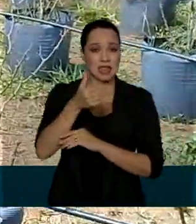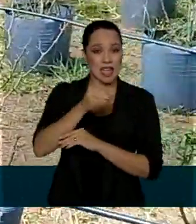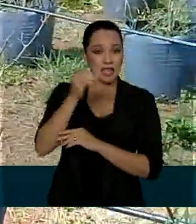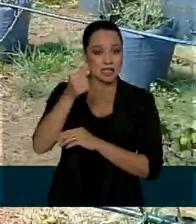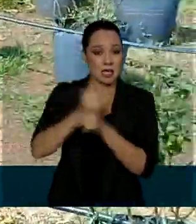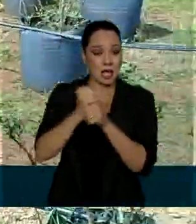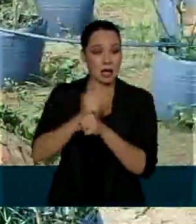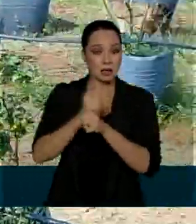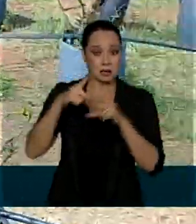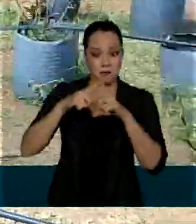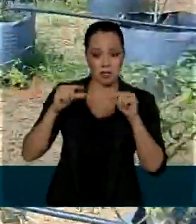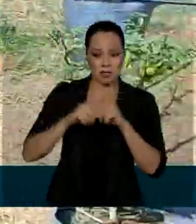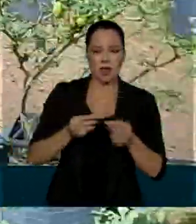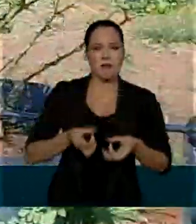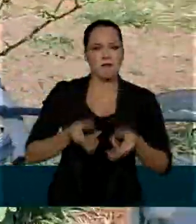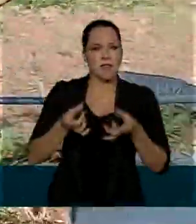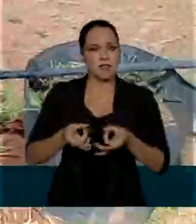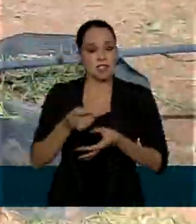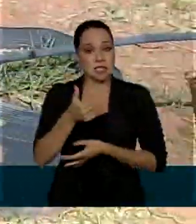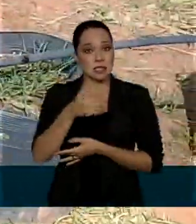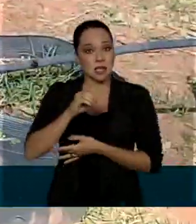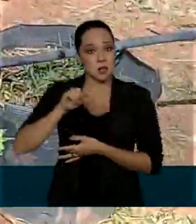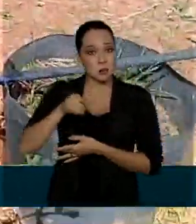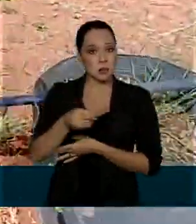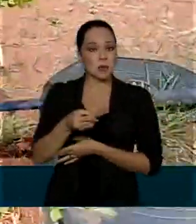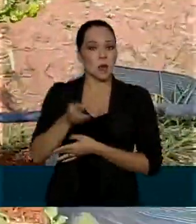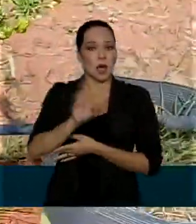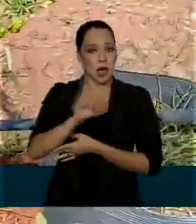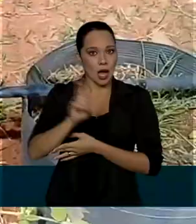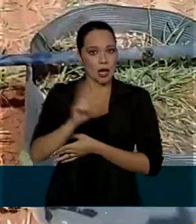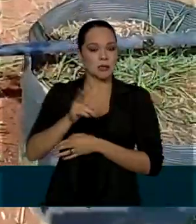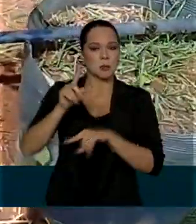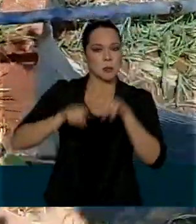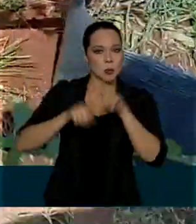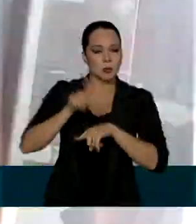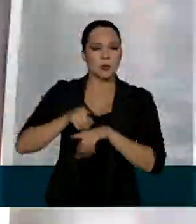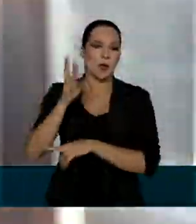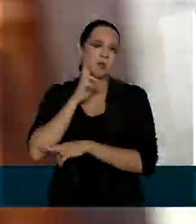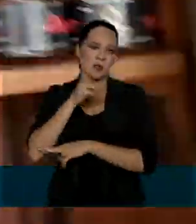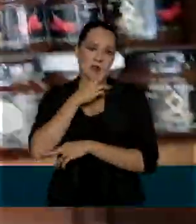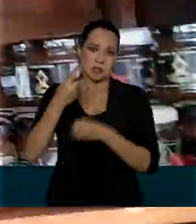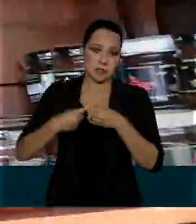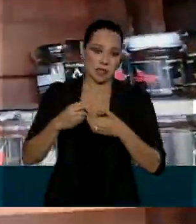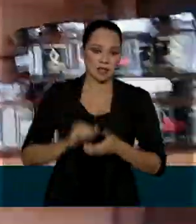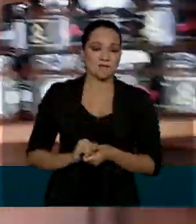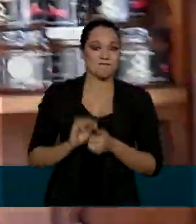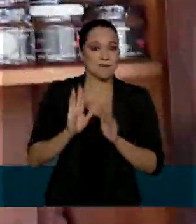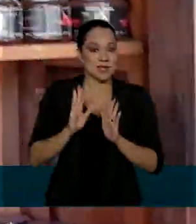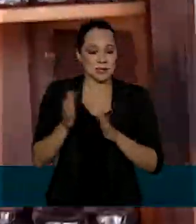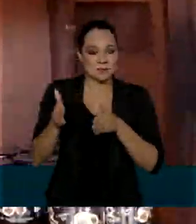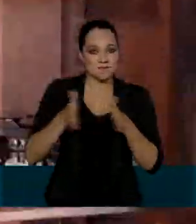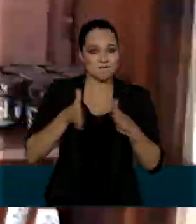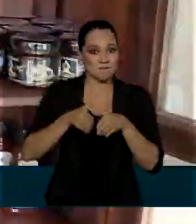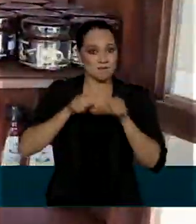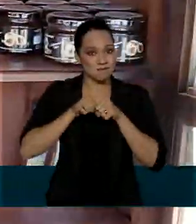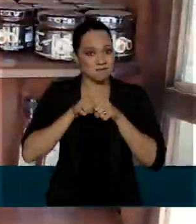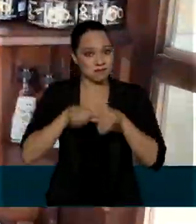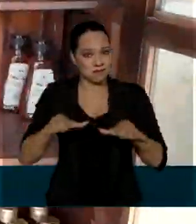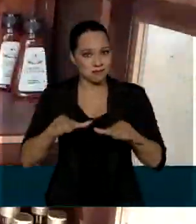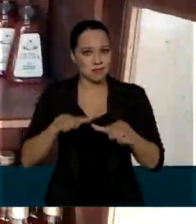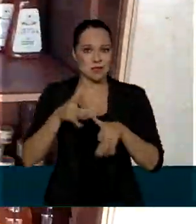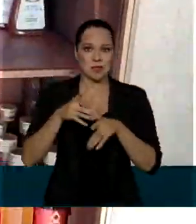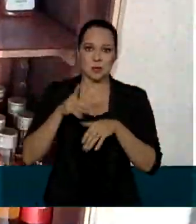Ela vendia cerca de 7 mil reais em produtos para restaurantes da cidade. Mas com a pandemia os clientes